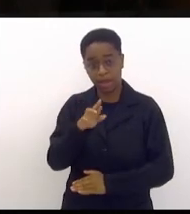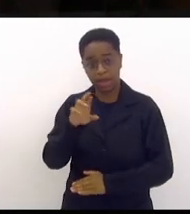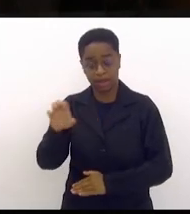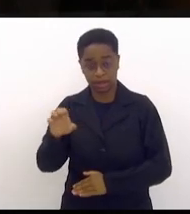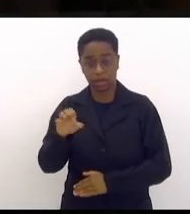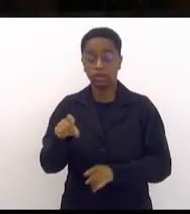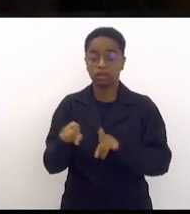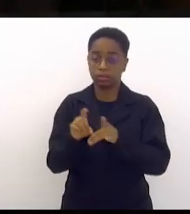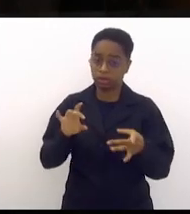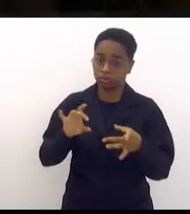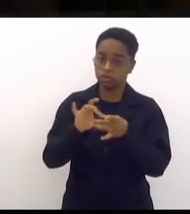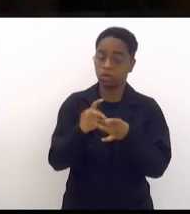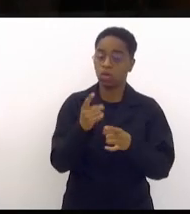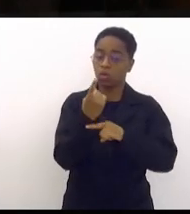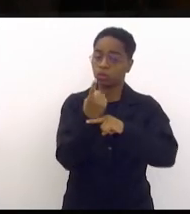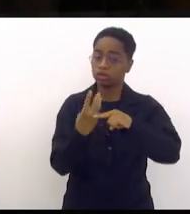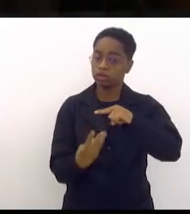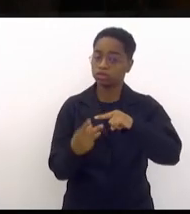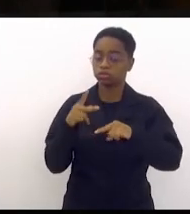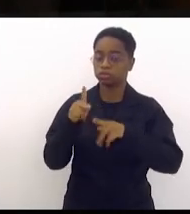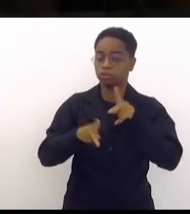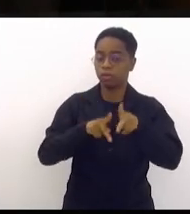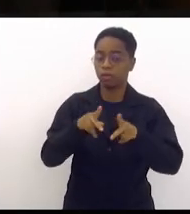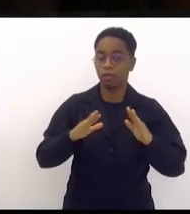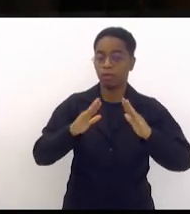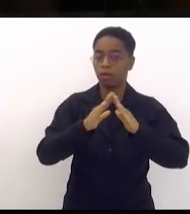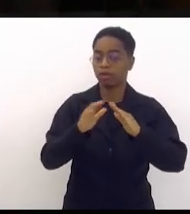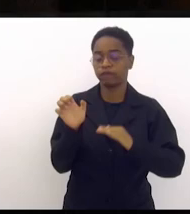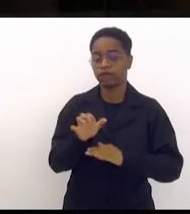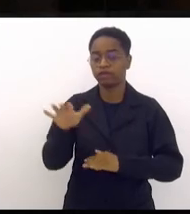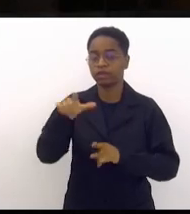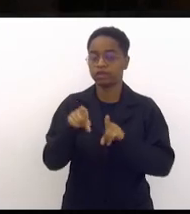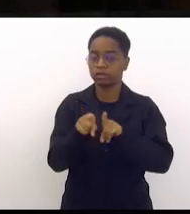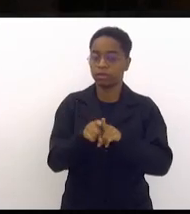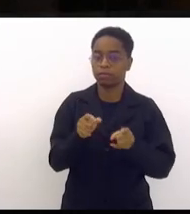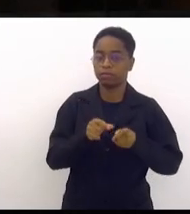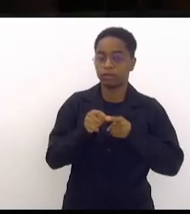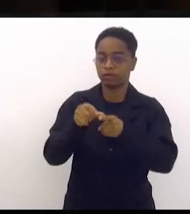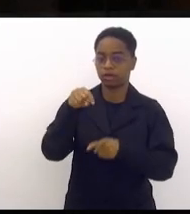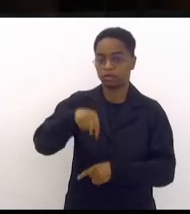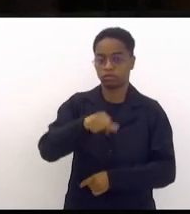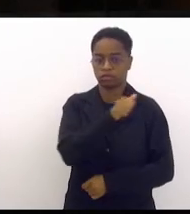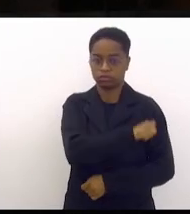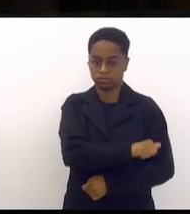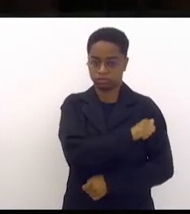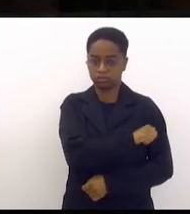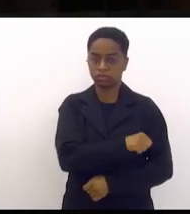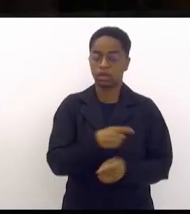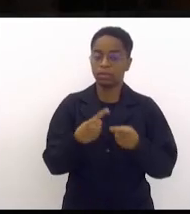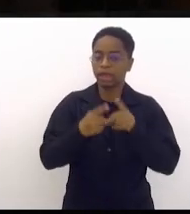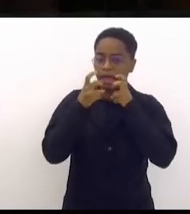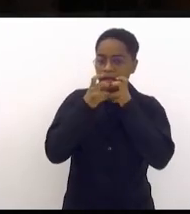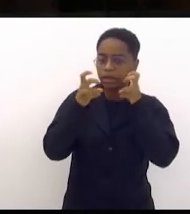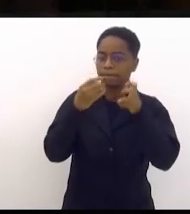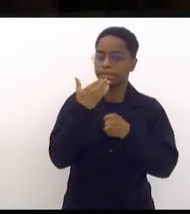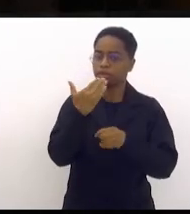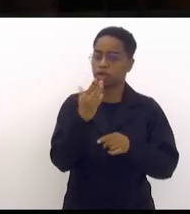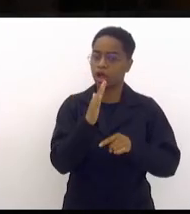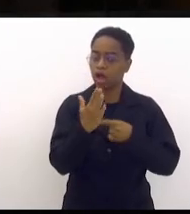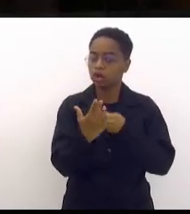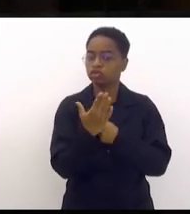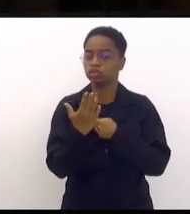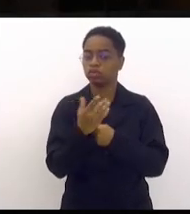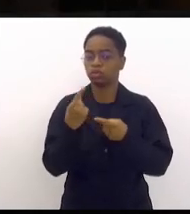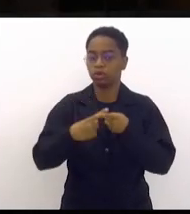terço da população que vive nas favelas e periferias do Estado do Rio de Janeiro. É um grito de socorro para esse